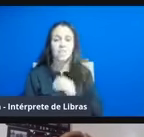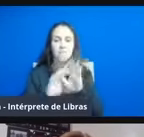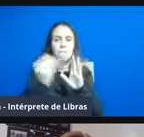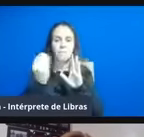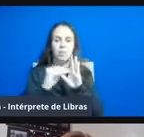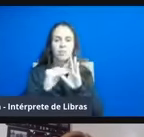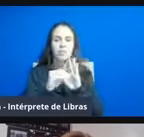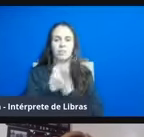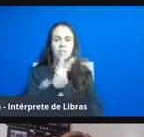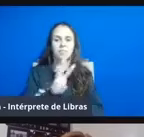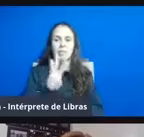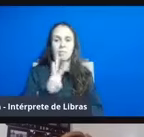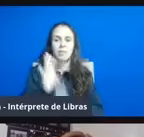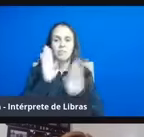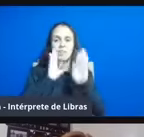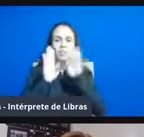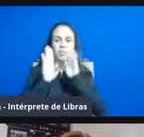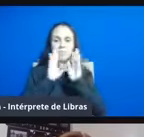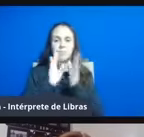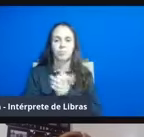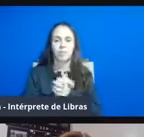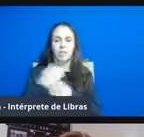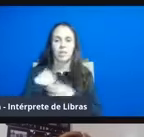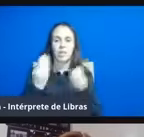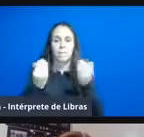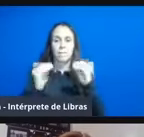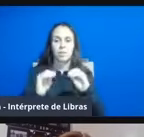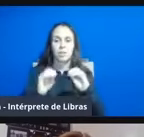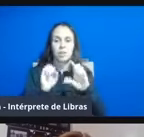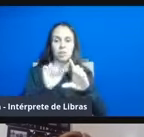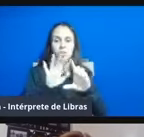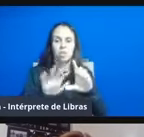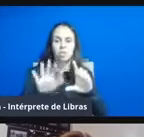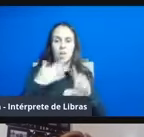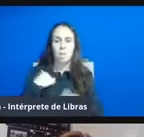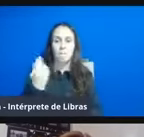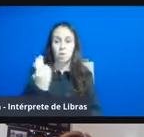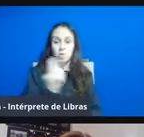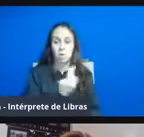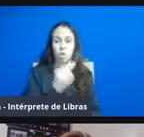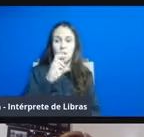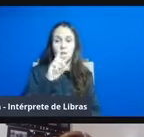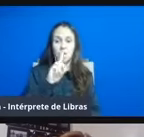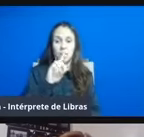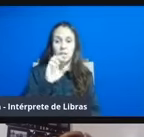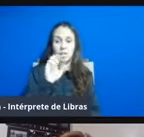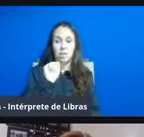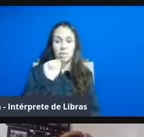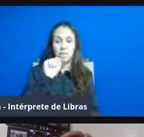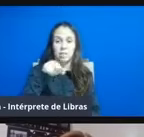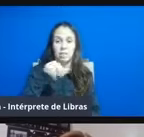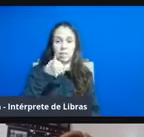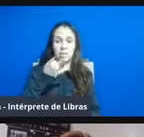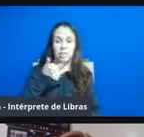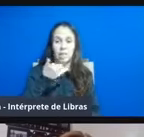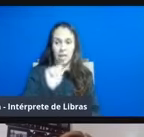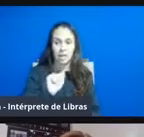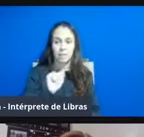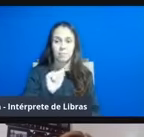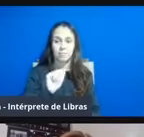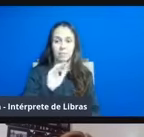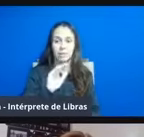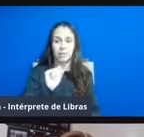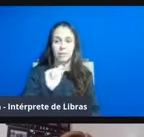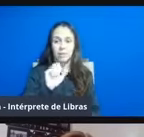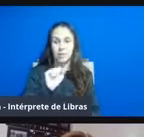Pode falar, Pró-Reitoria. O meu eu coloquei ali no chat, mas é o meu nome, danielacastiglione arroba e arroba ponto